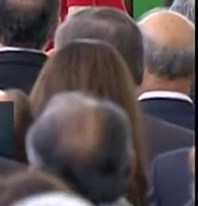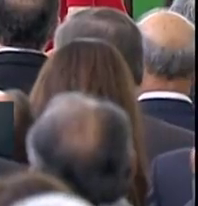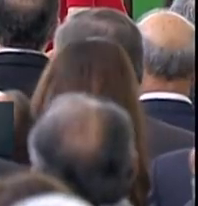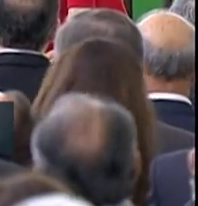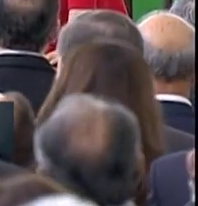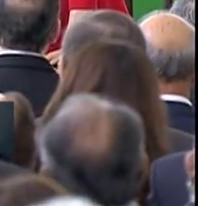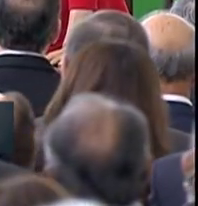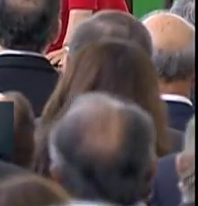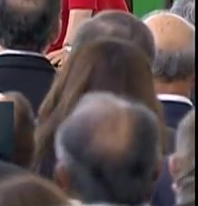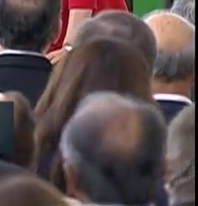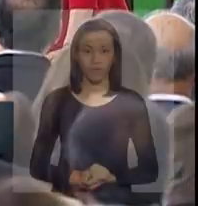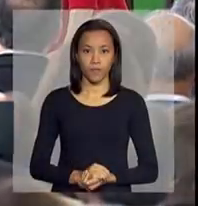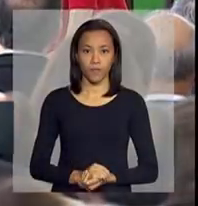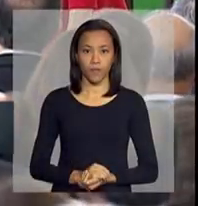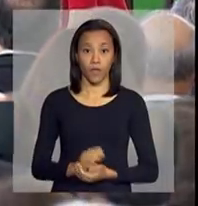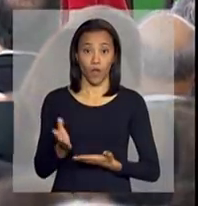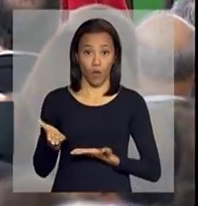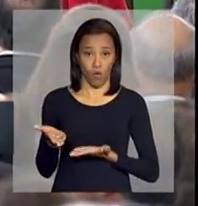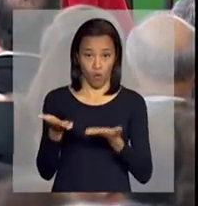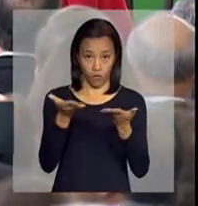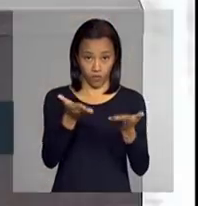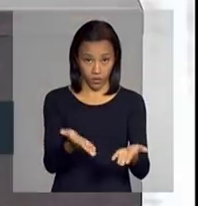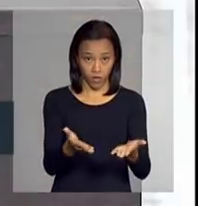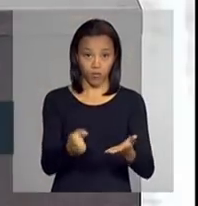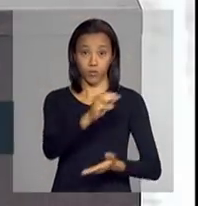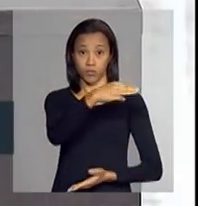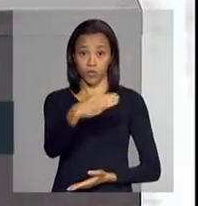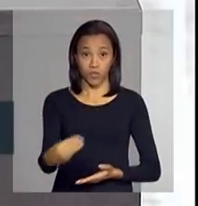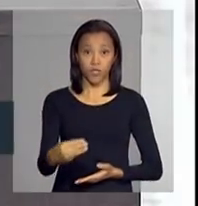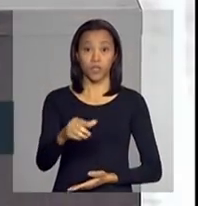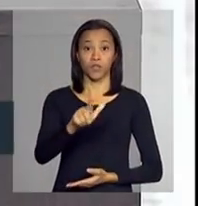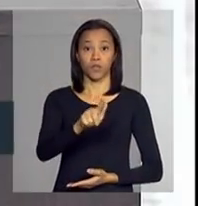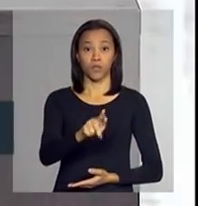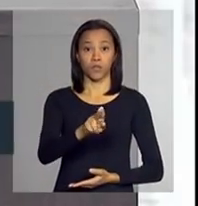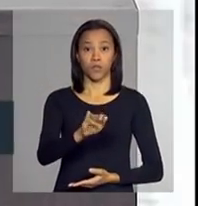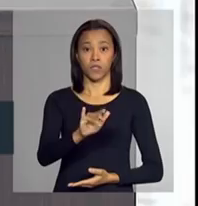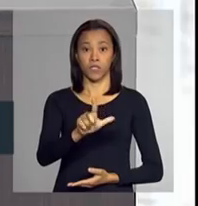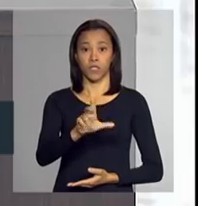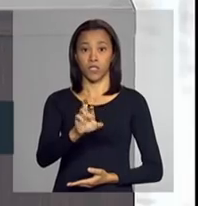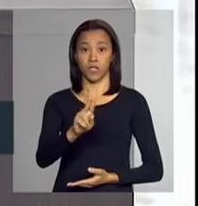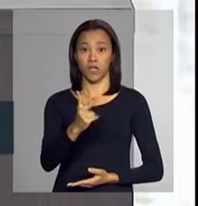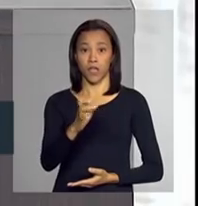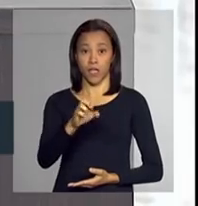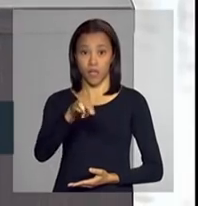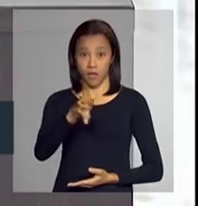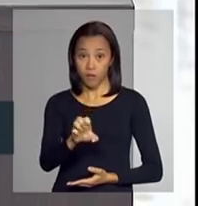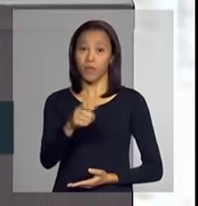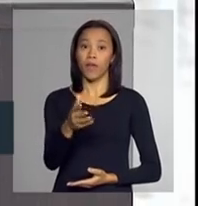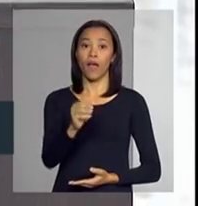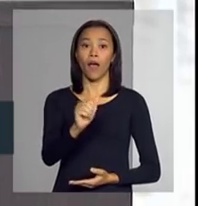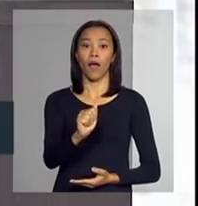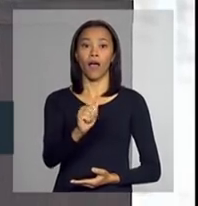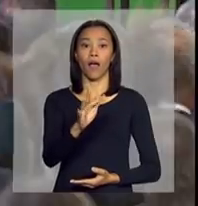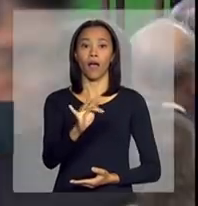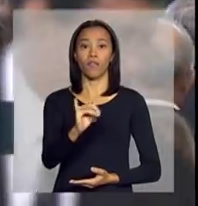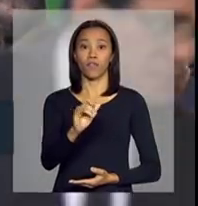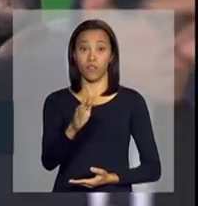Convidamos o ministro Guilherme Afife Domingos a assinar o termo de sua posse.